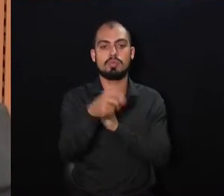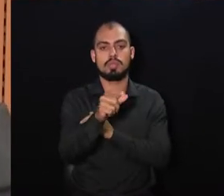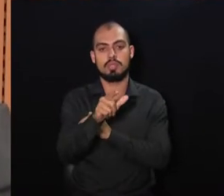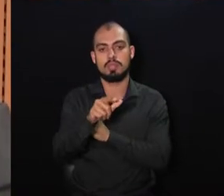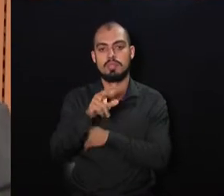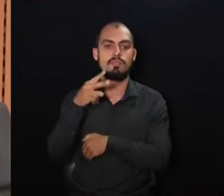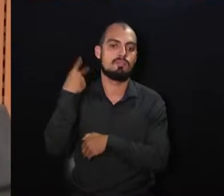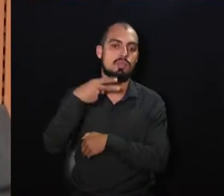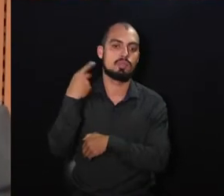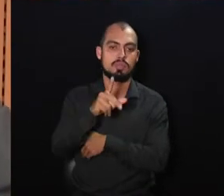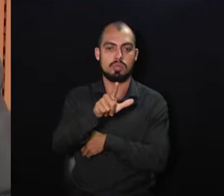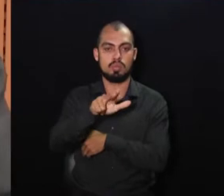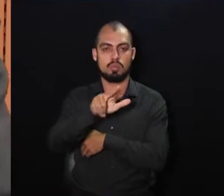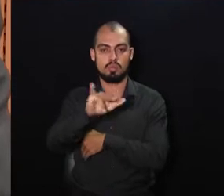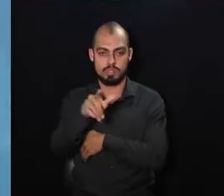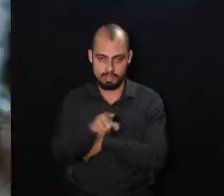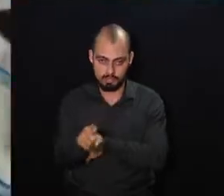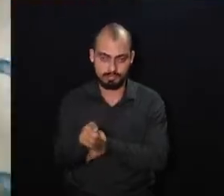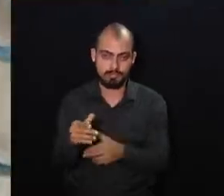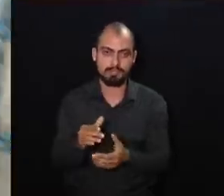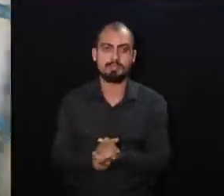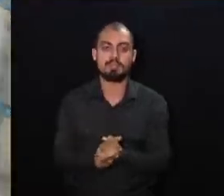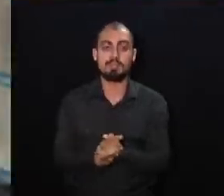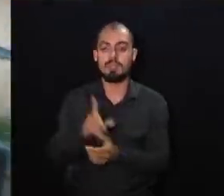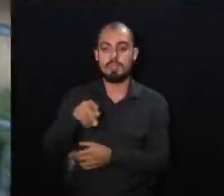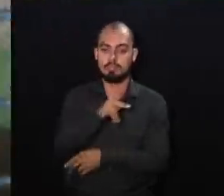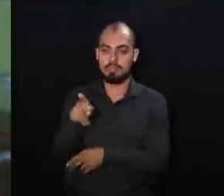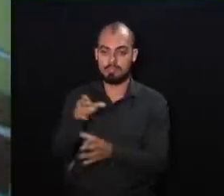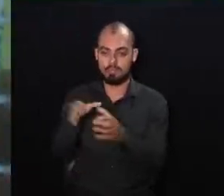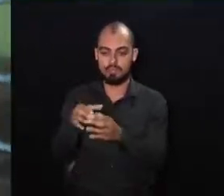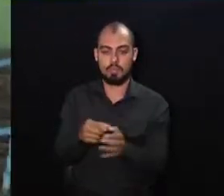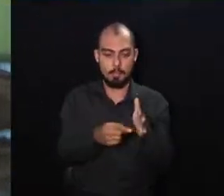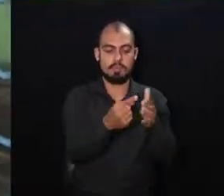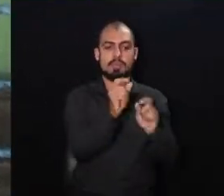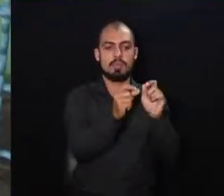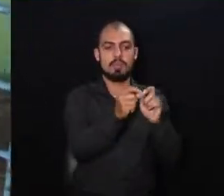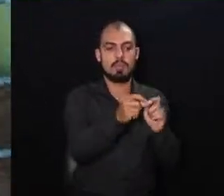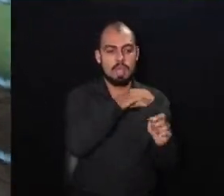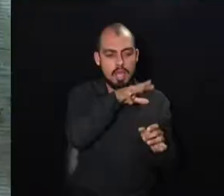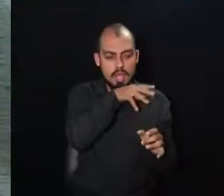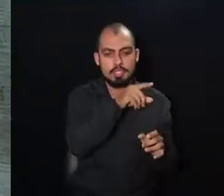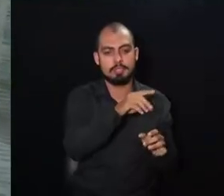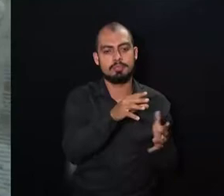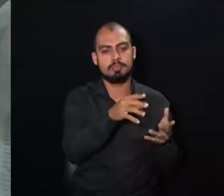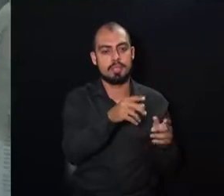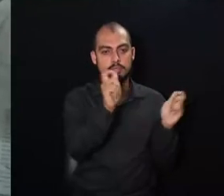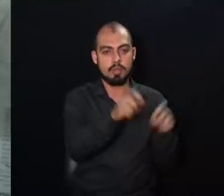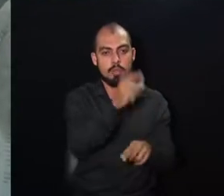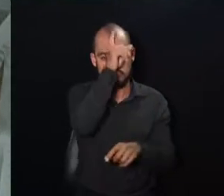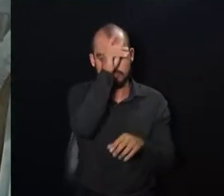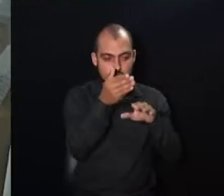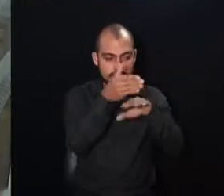Henrique Cirilo, que é o presidente do grupo. O primeiro autoriza a entrada de animais de estimação em hospitais